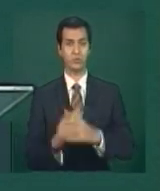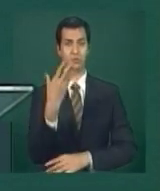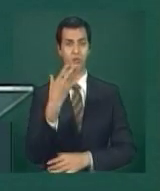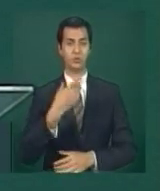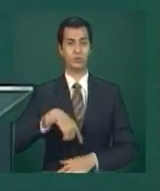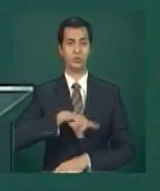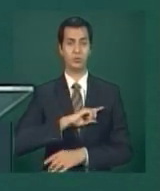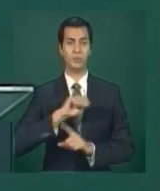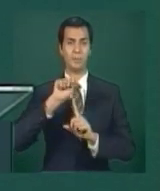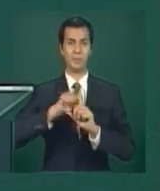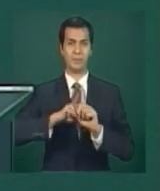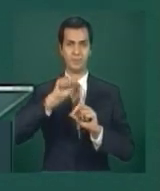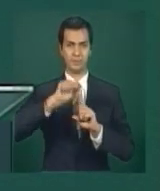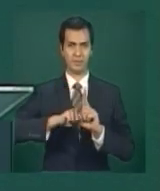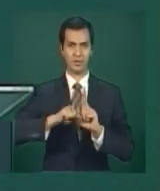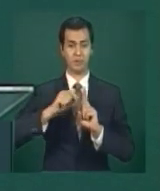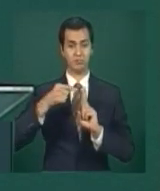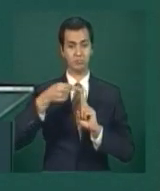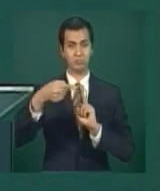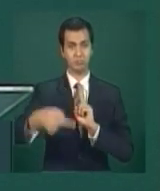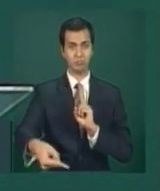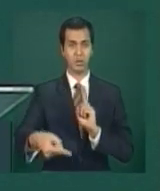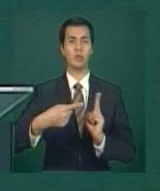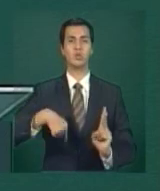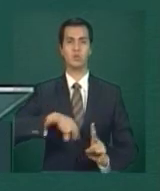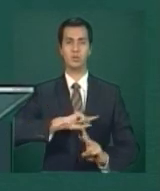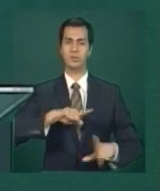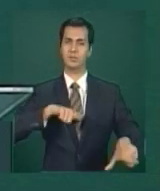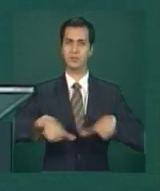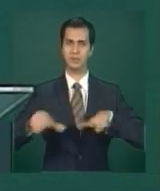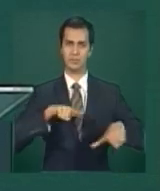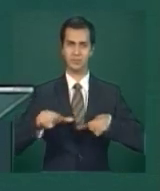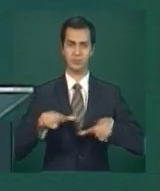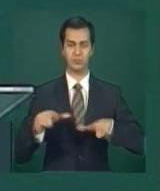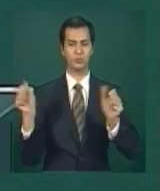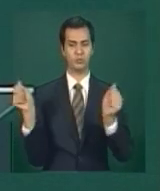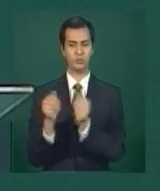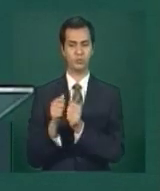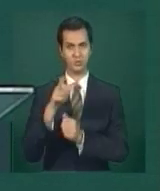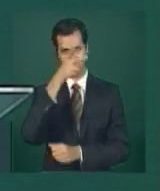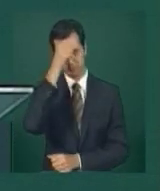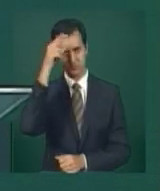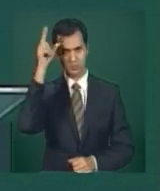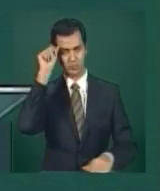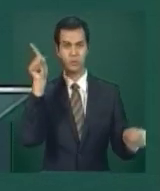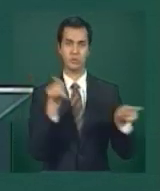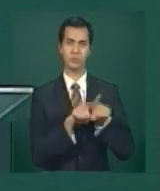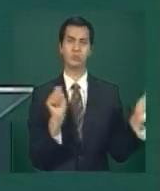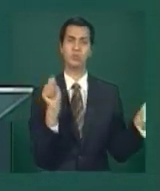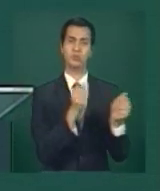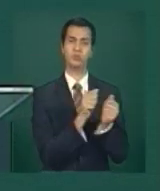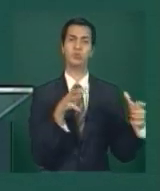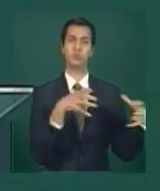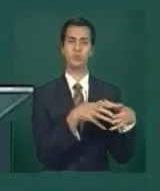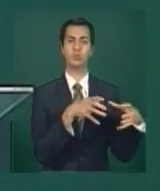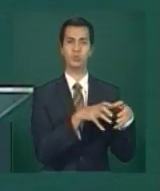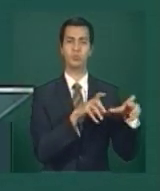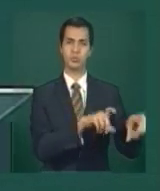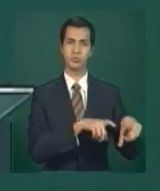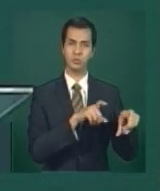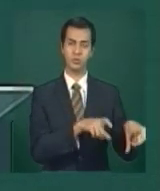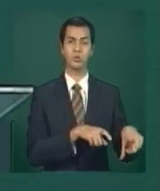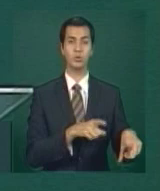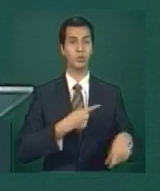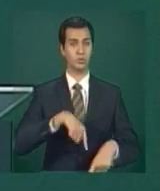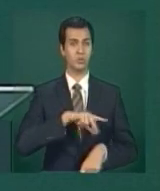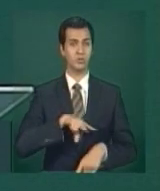com prefeituras e com organizações produtivas da agricultura familiar. Nossa expectativa é chegarmos à meta